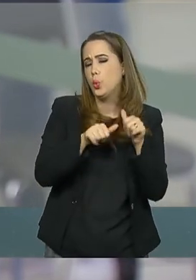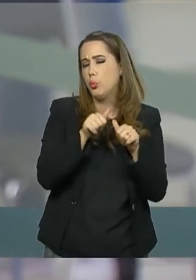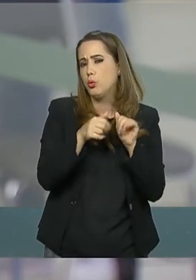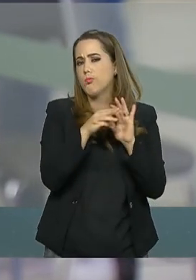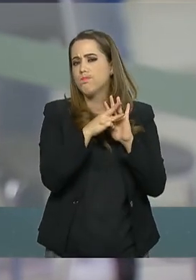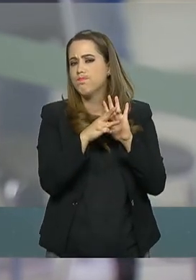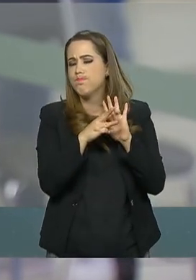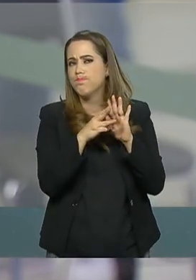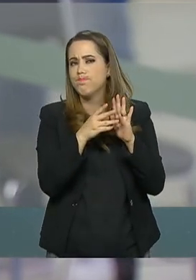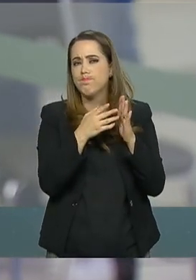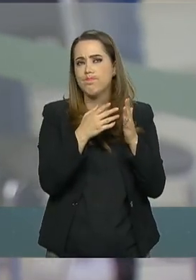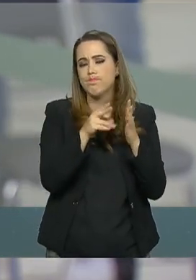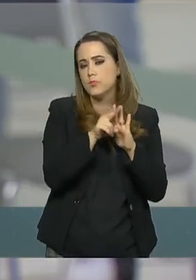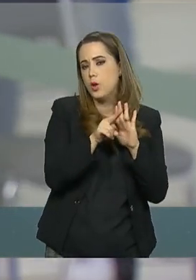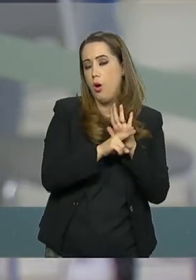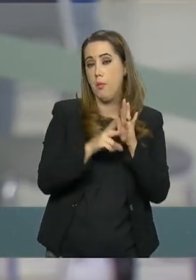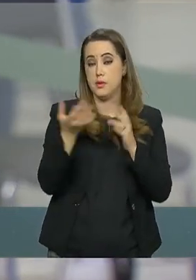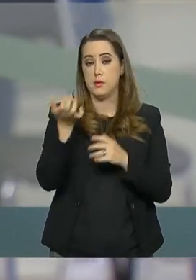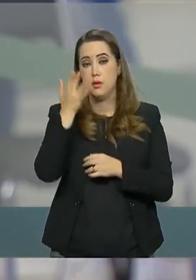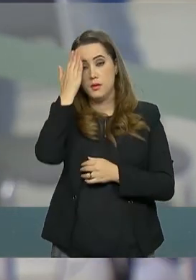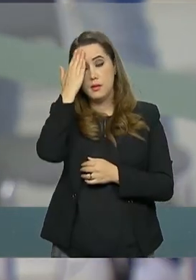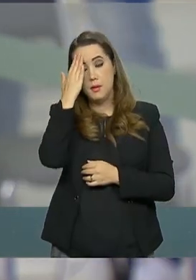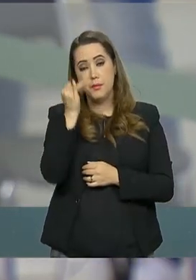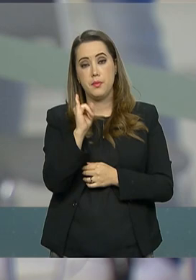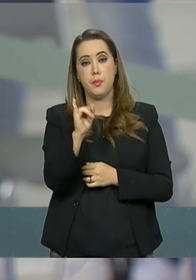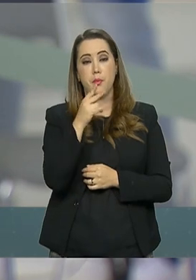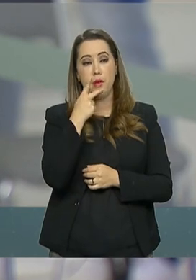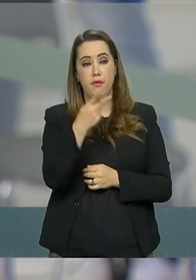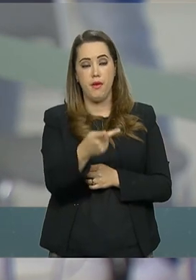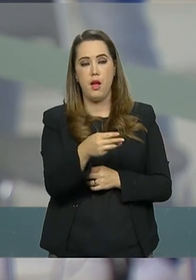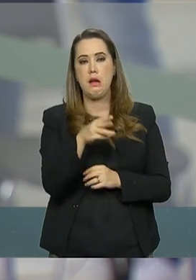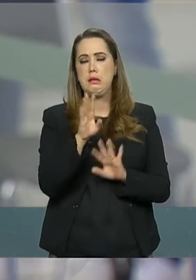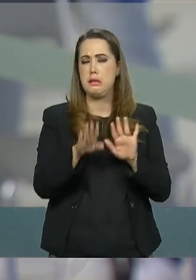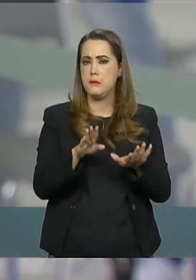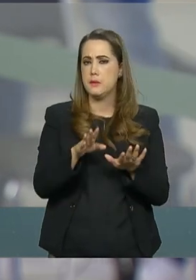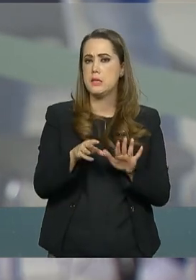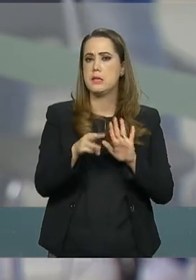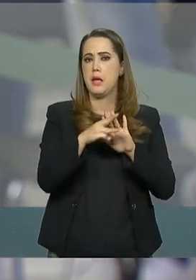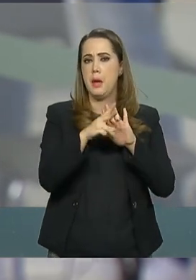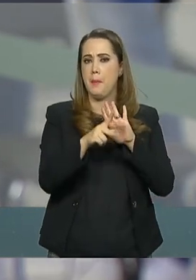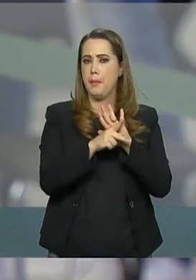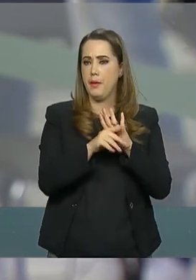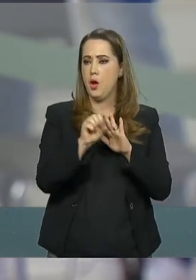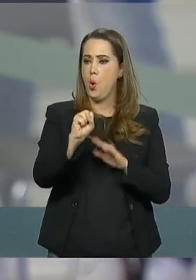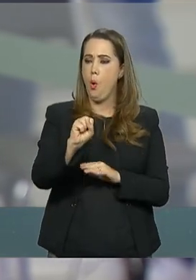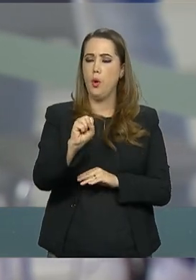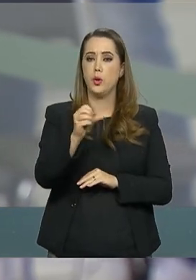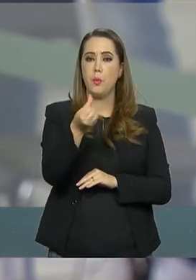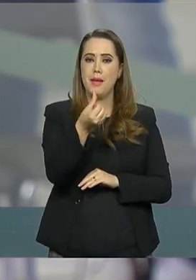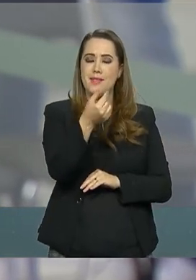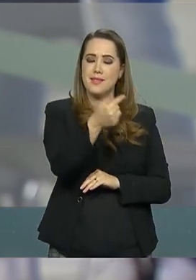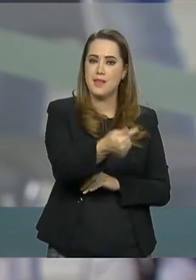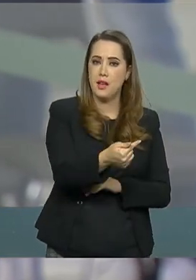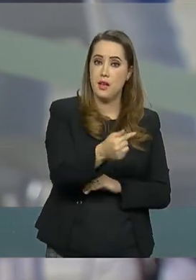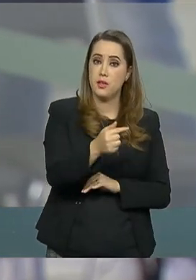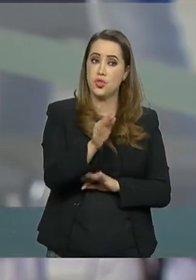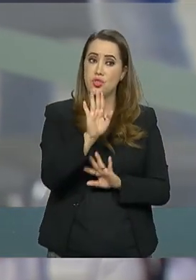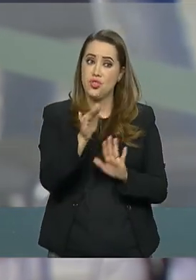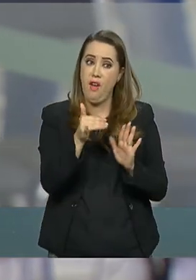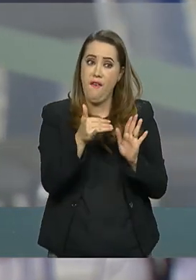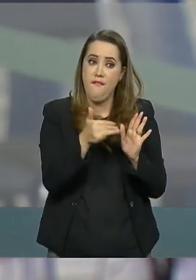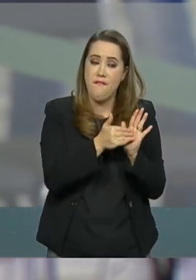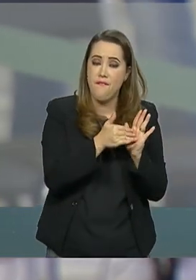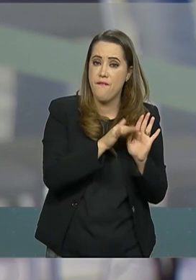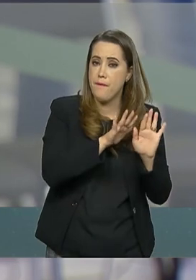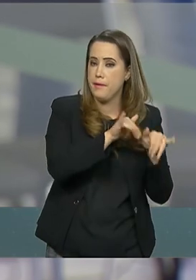na verdade, segundo o que se relata, que em relação à MP867, que é do governo passado e que deve caducar, aquela